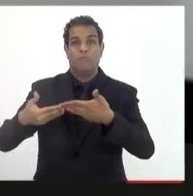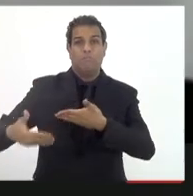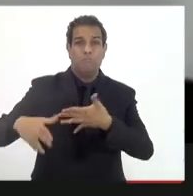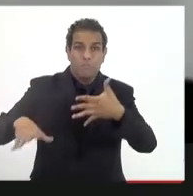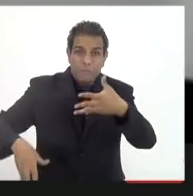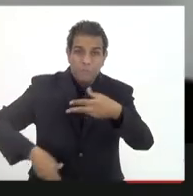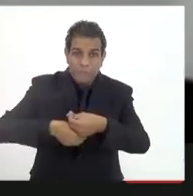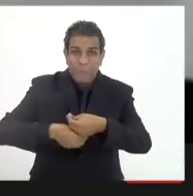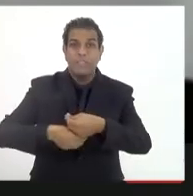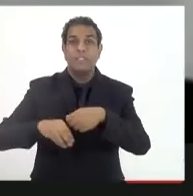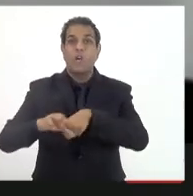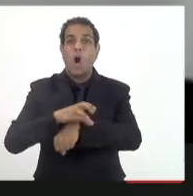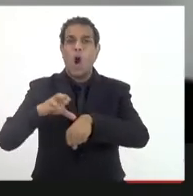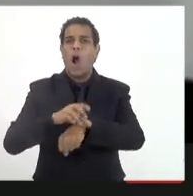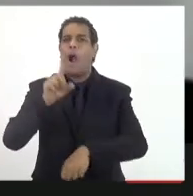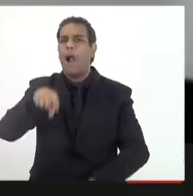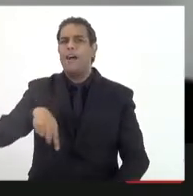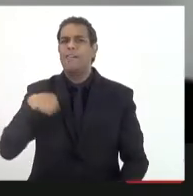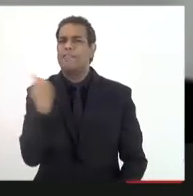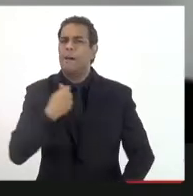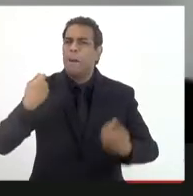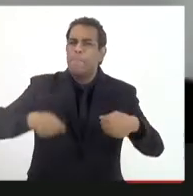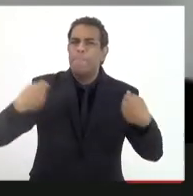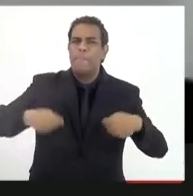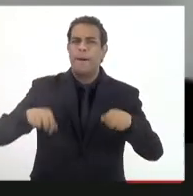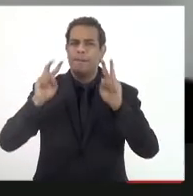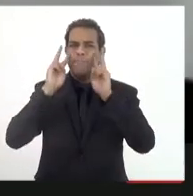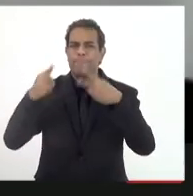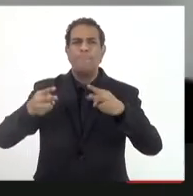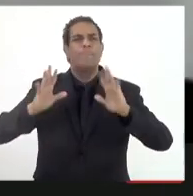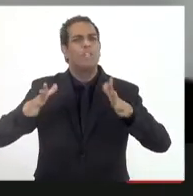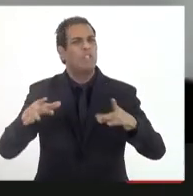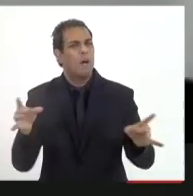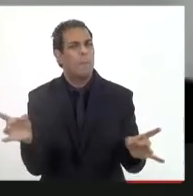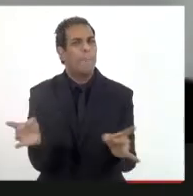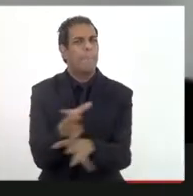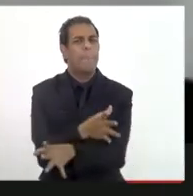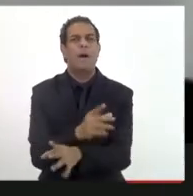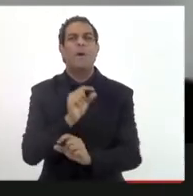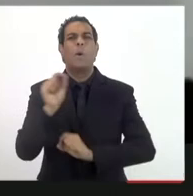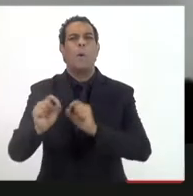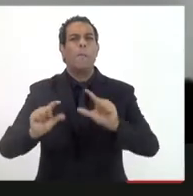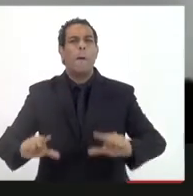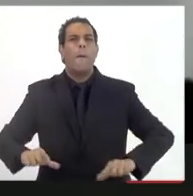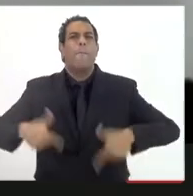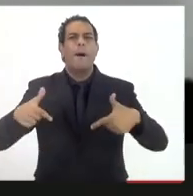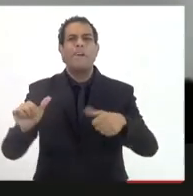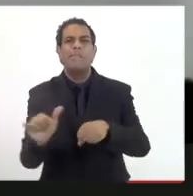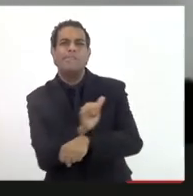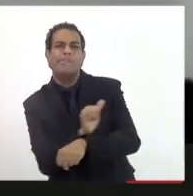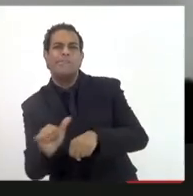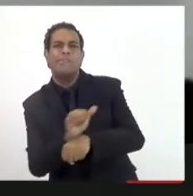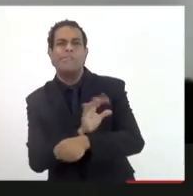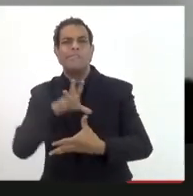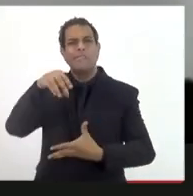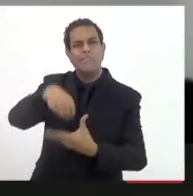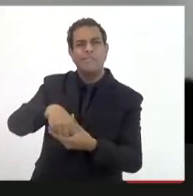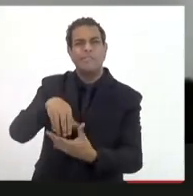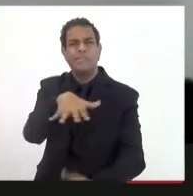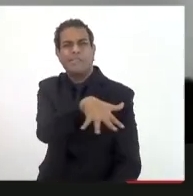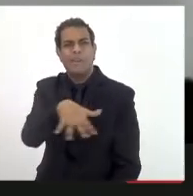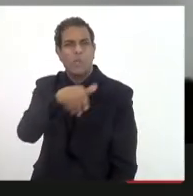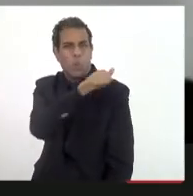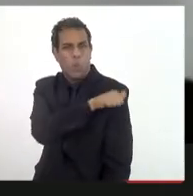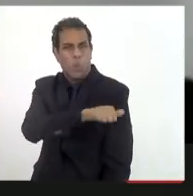constitucional que eu acho que a gente precisa, de uma vez por todas, encarar como ações estruturantes no Estado do Rio de